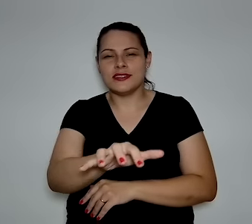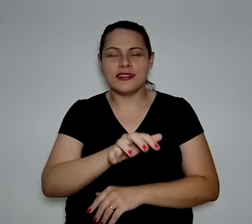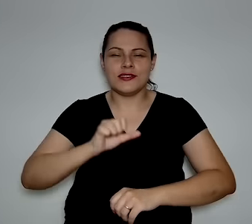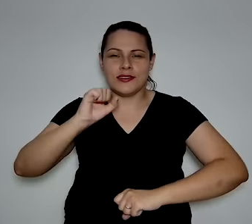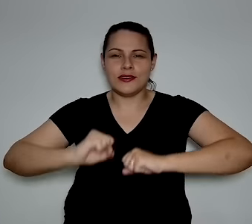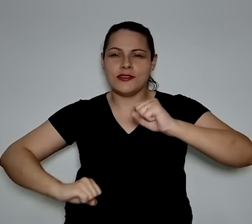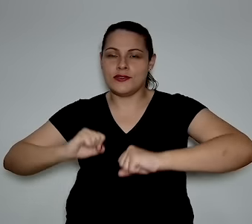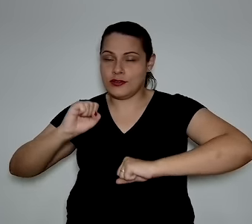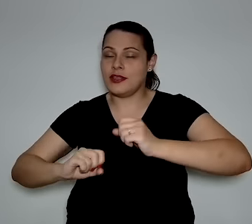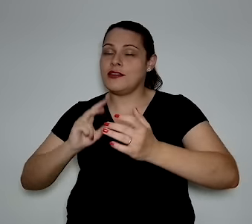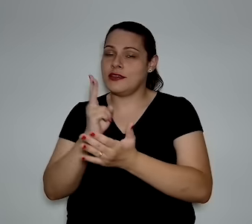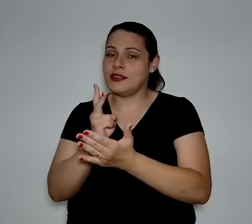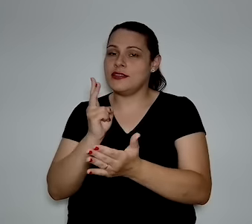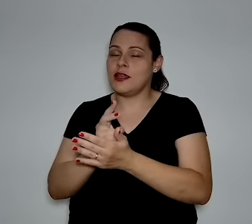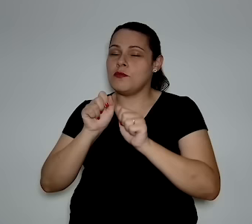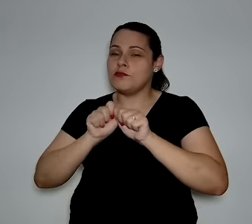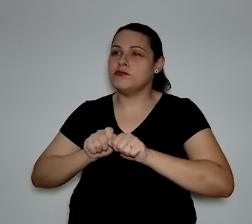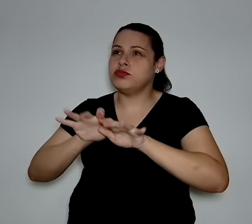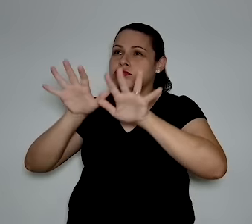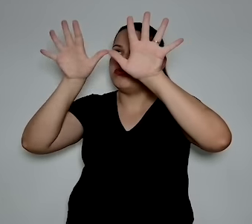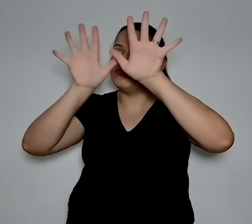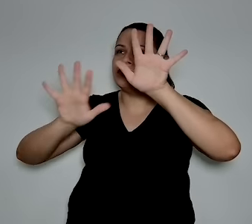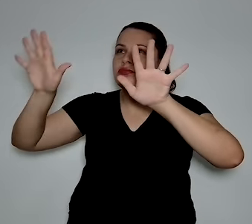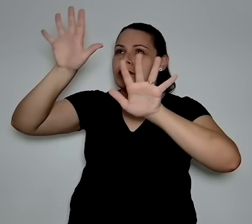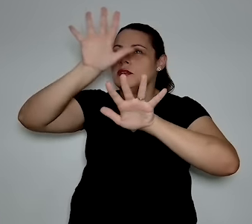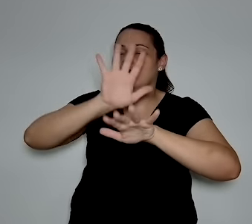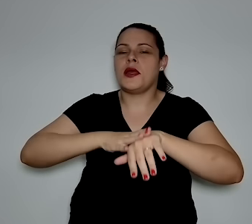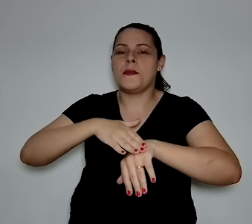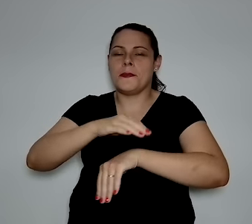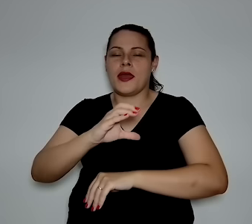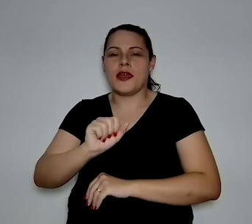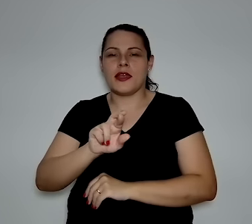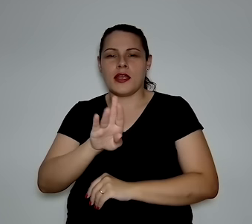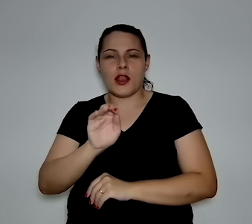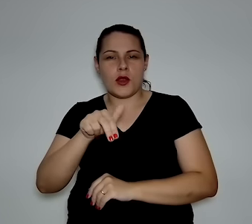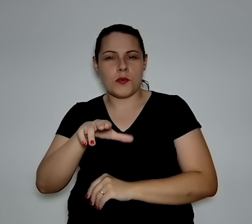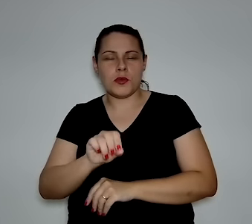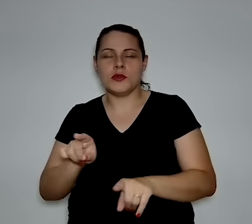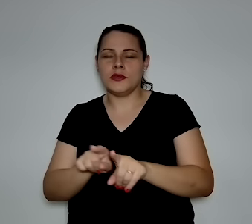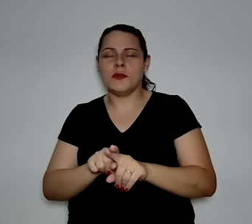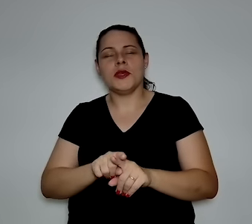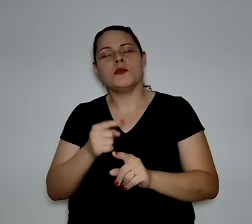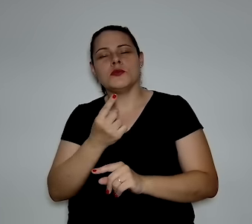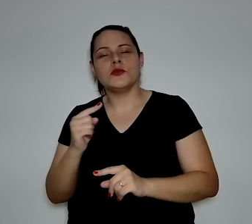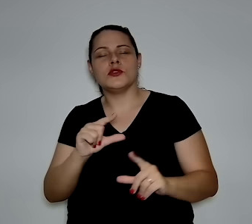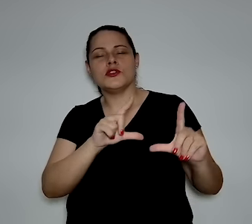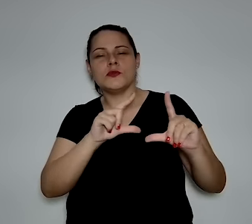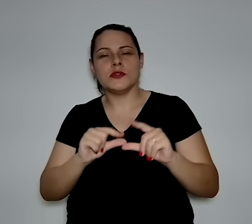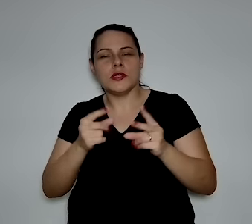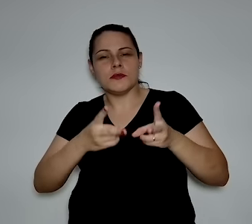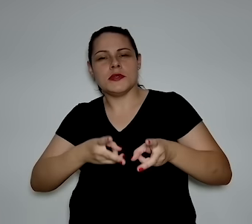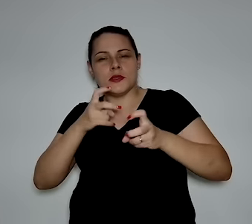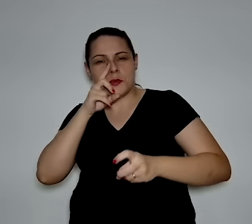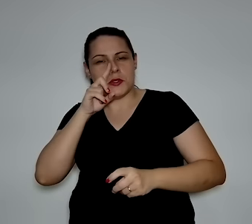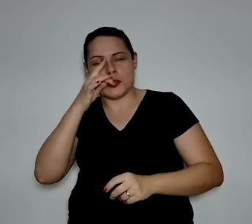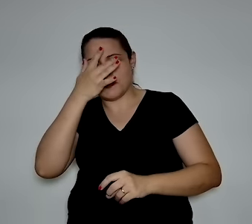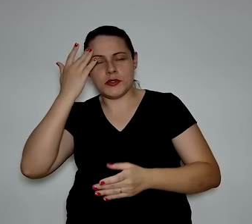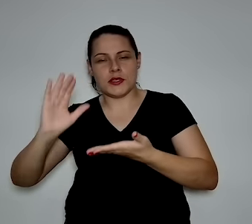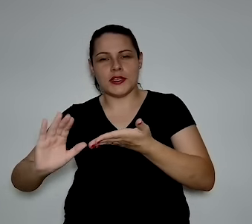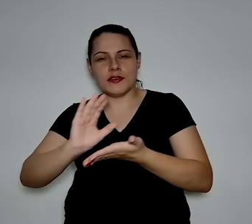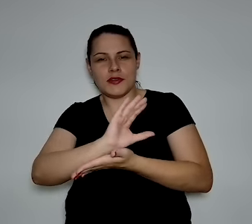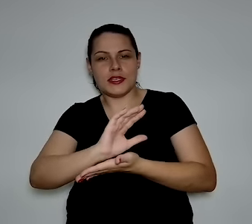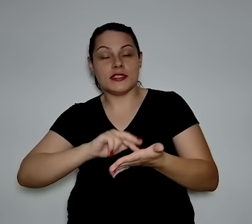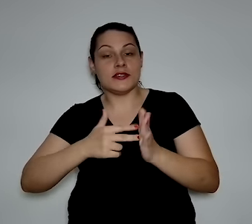industriais que emitem mais carbono. E, por último, eu acho que a redução da percepção de risco pelo investidor.